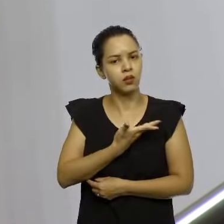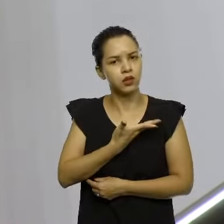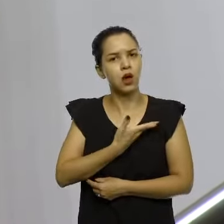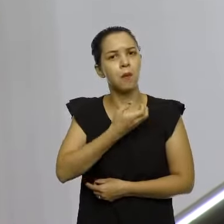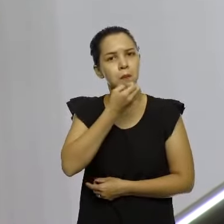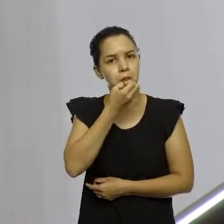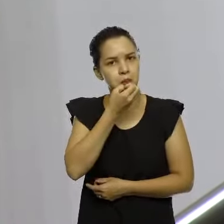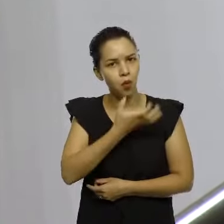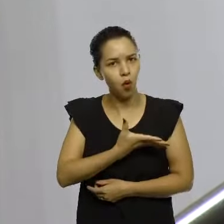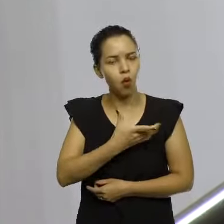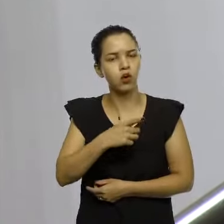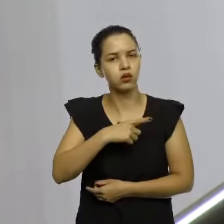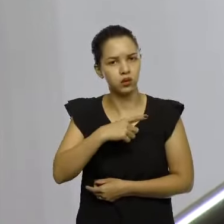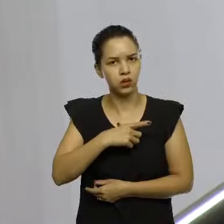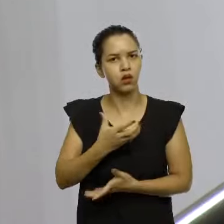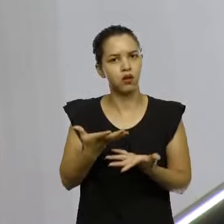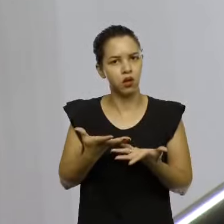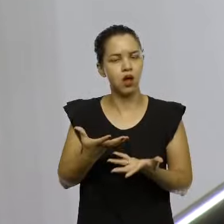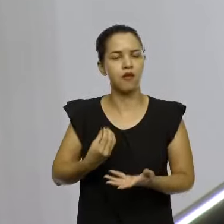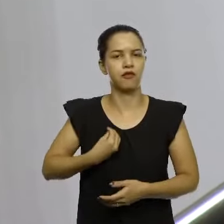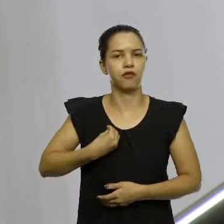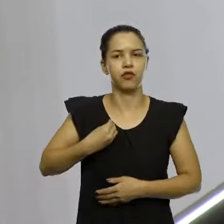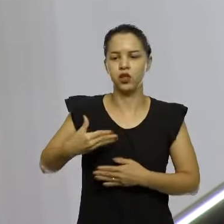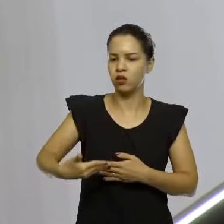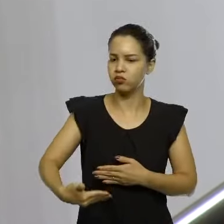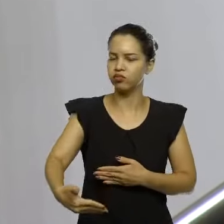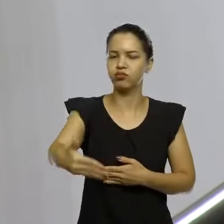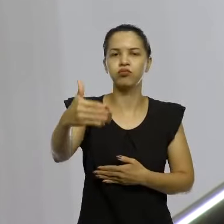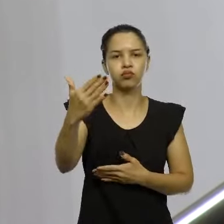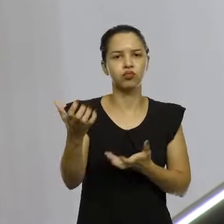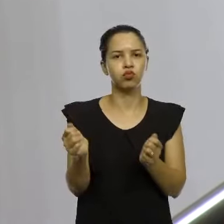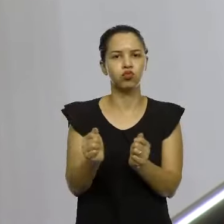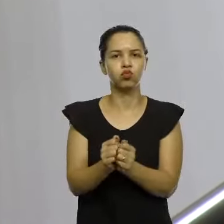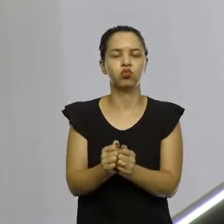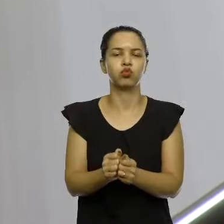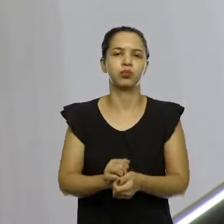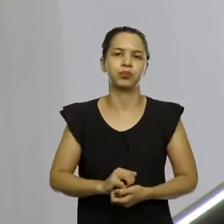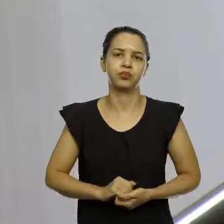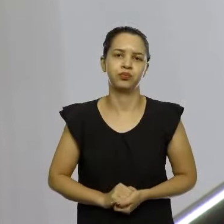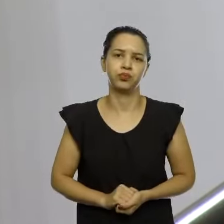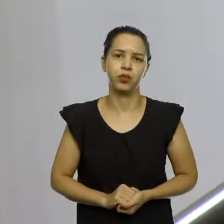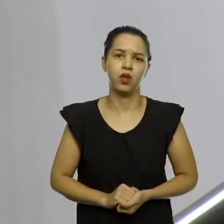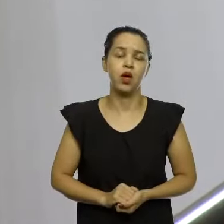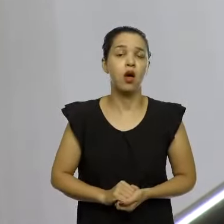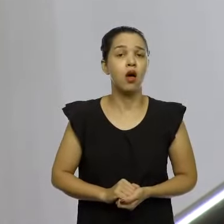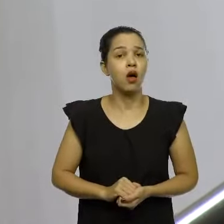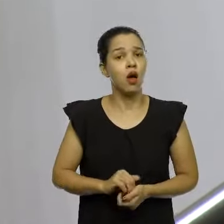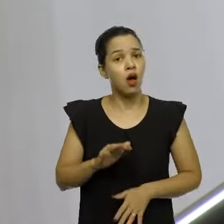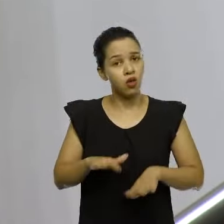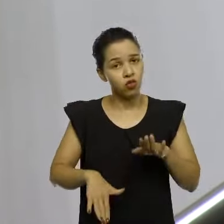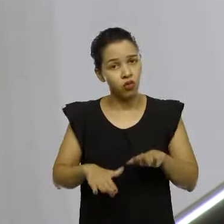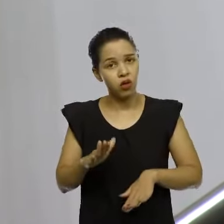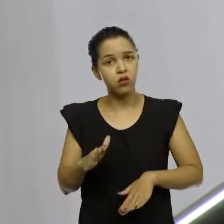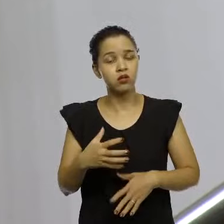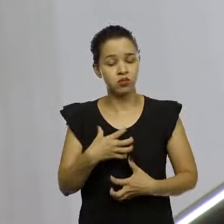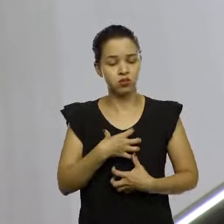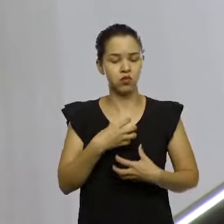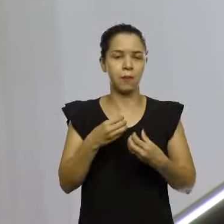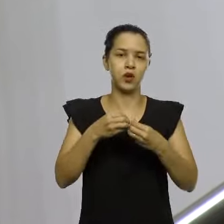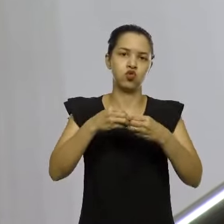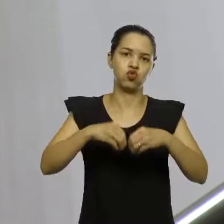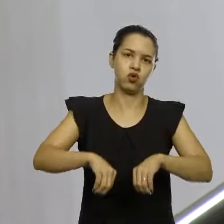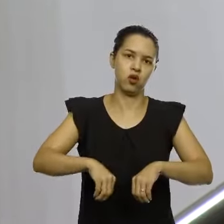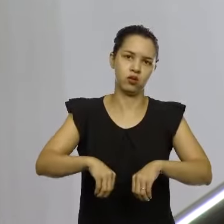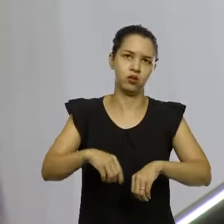e quero levá-las para o resto da minha vida. Mas, vez ou outra, eu me sinto um pouco prejudicado aqui dentro. Teve umas três